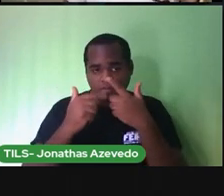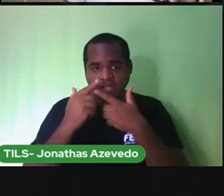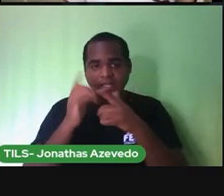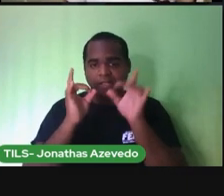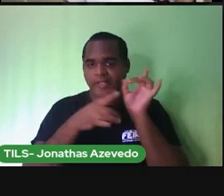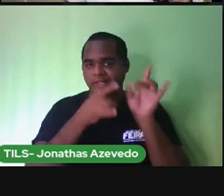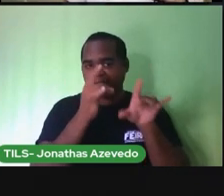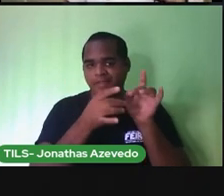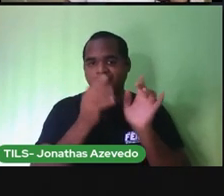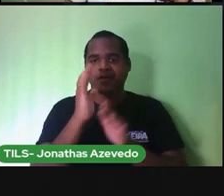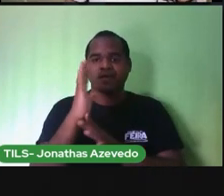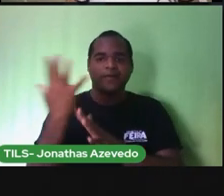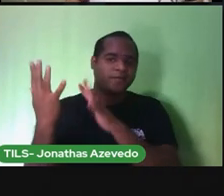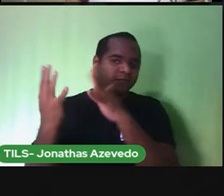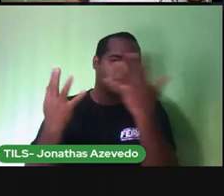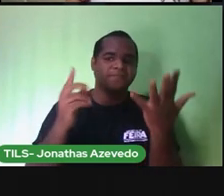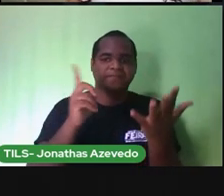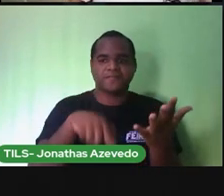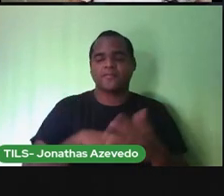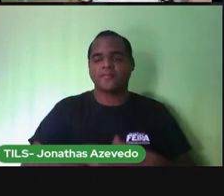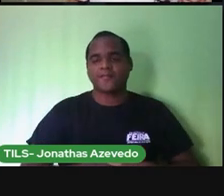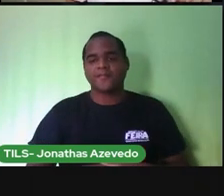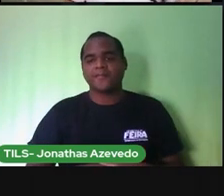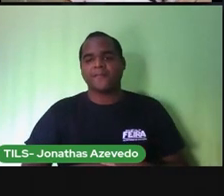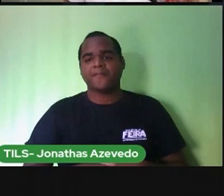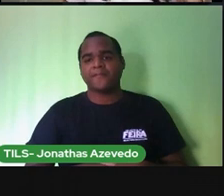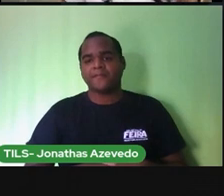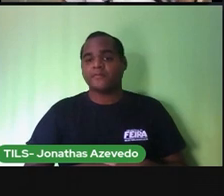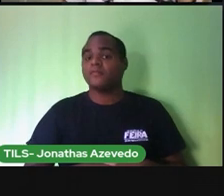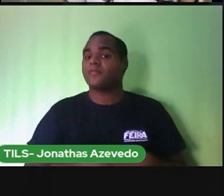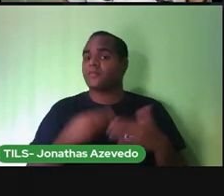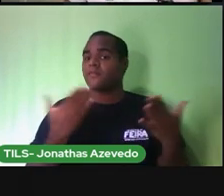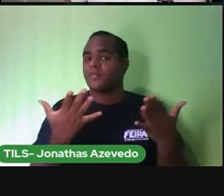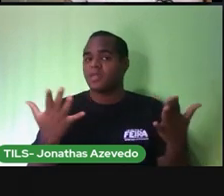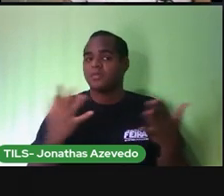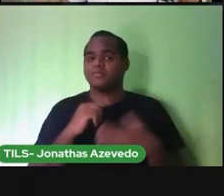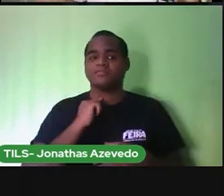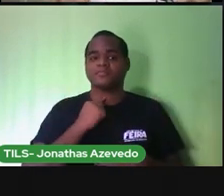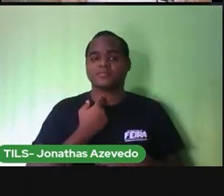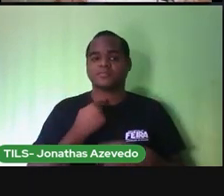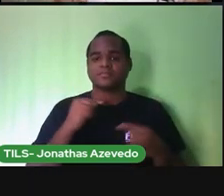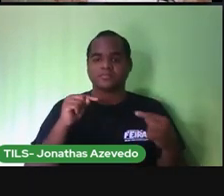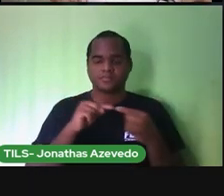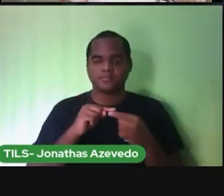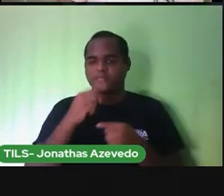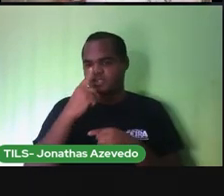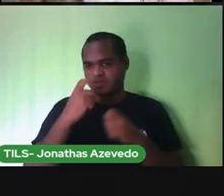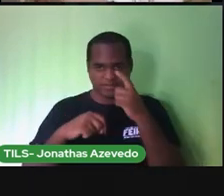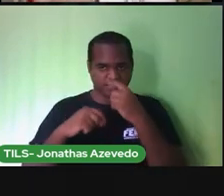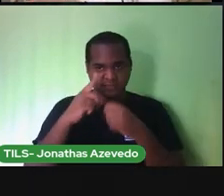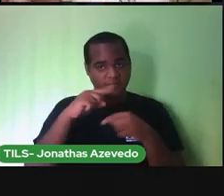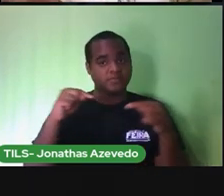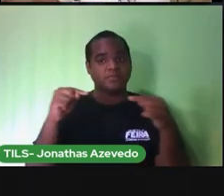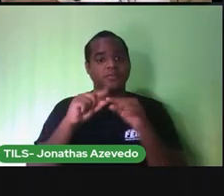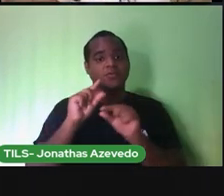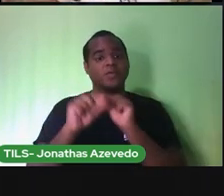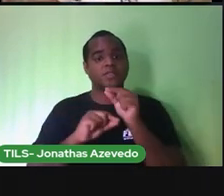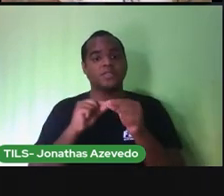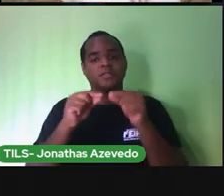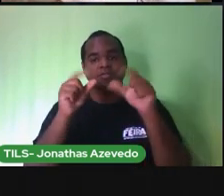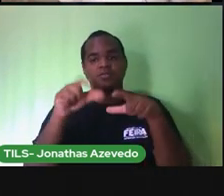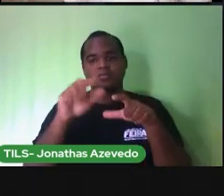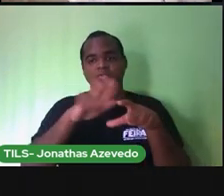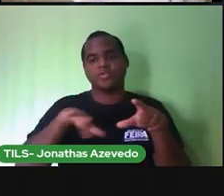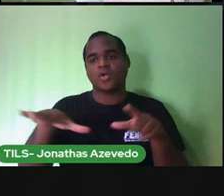na natureza o lixo hoje em dia só tem um tratamento para ele é recolhido das